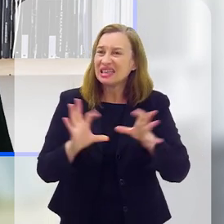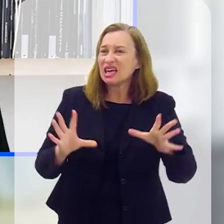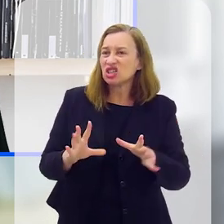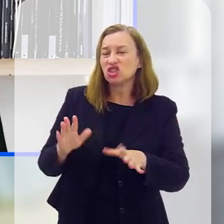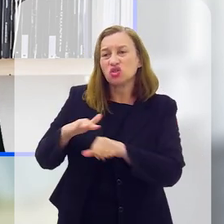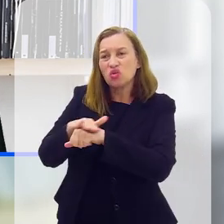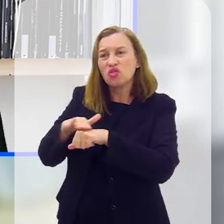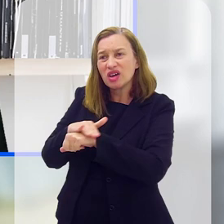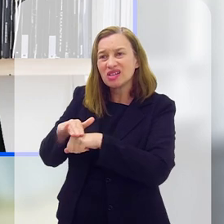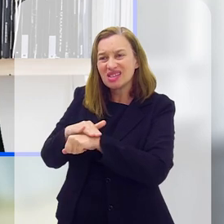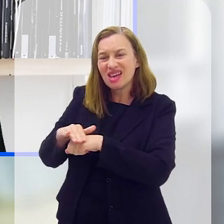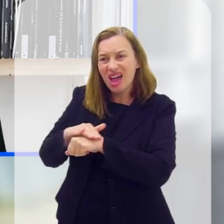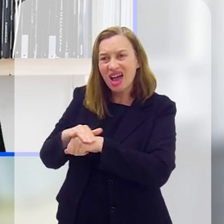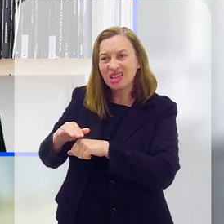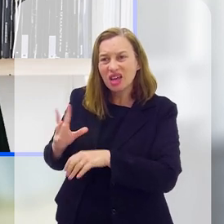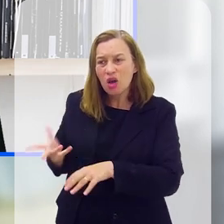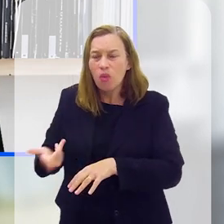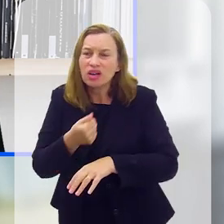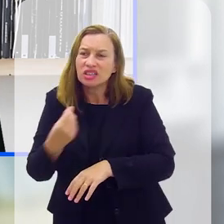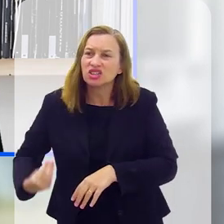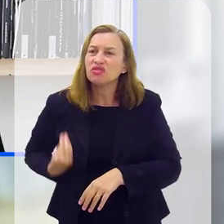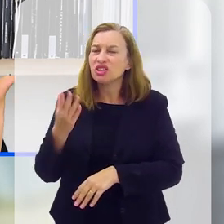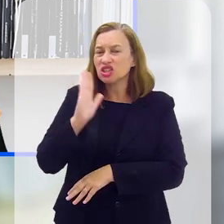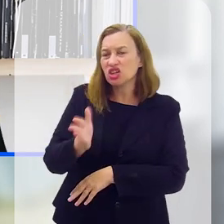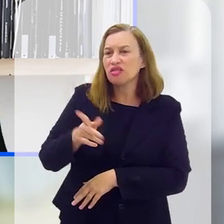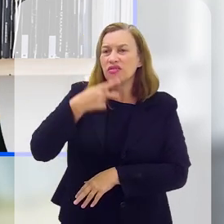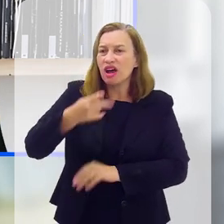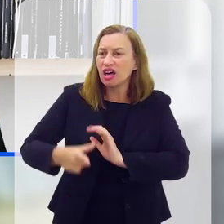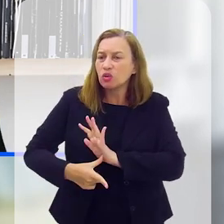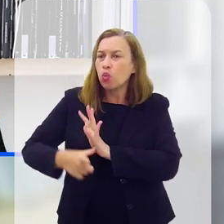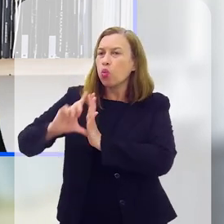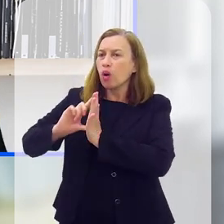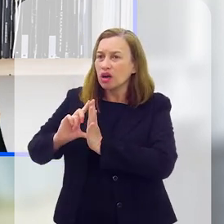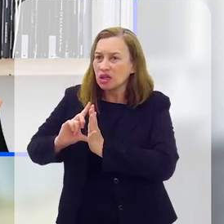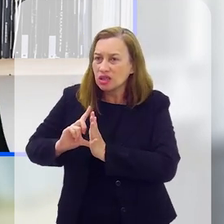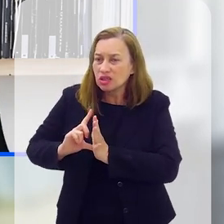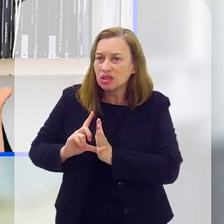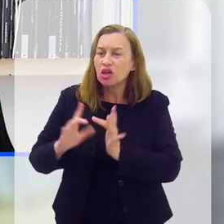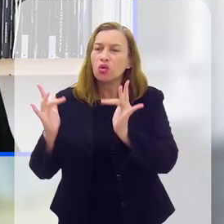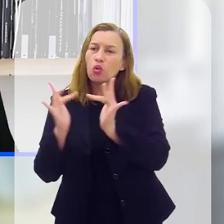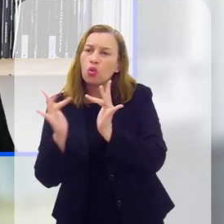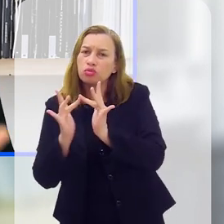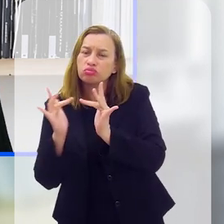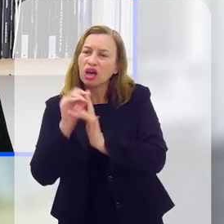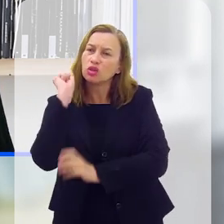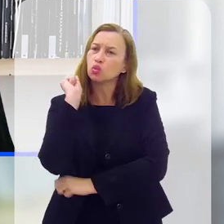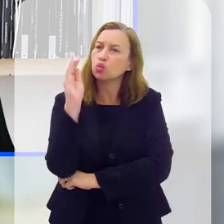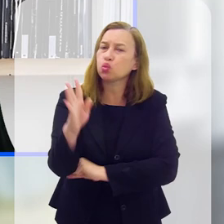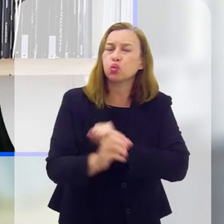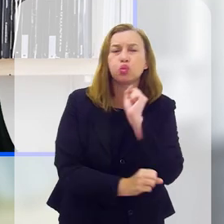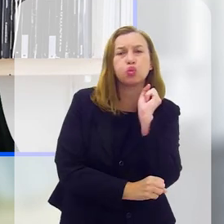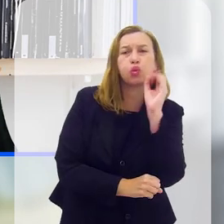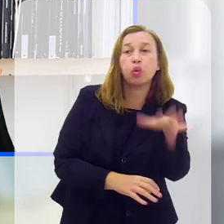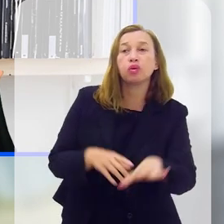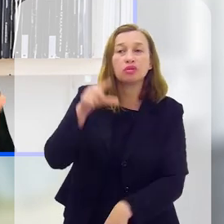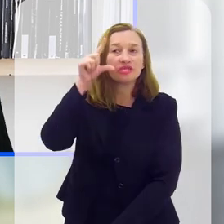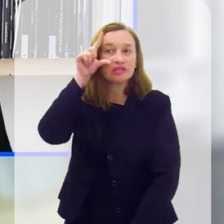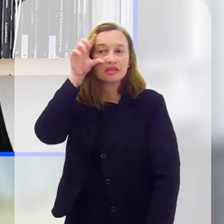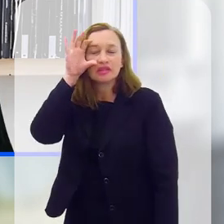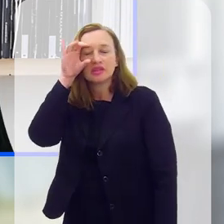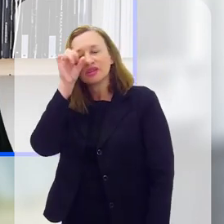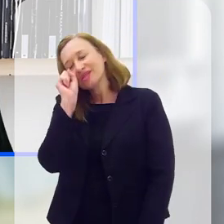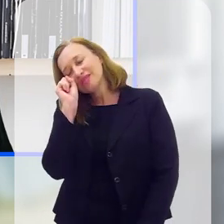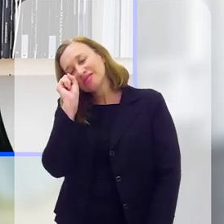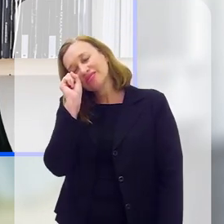deixam de socializar e deixam de ter aquela qualidade de vida que você já havia citado anteriormente, de buscar o contato com a natureza, um